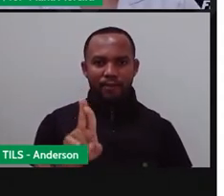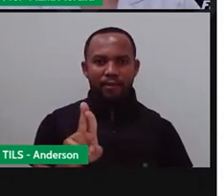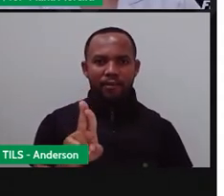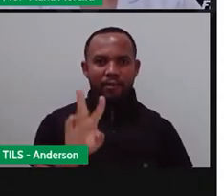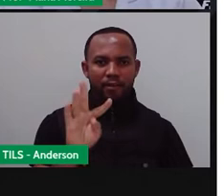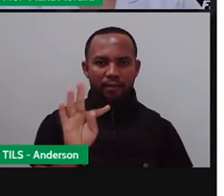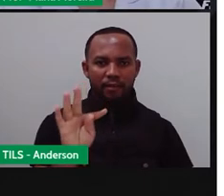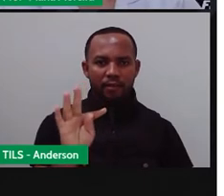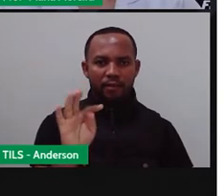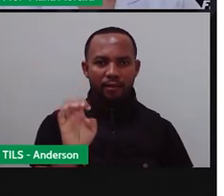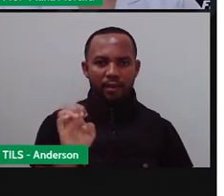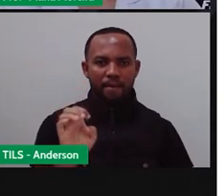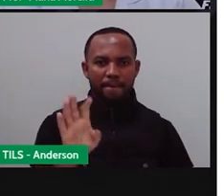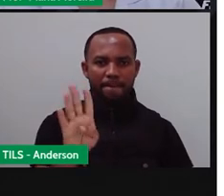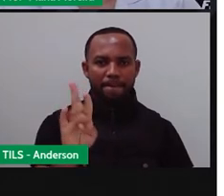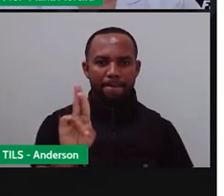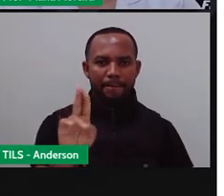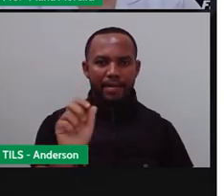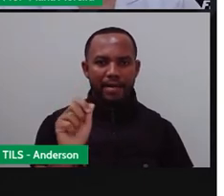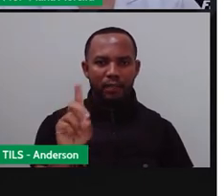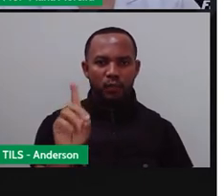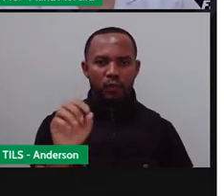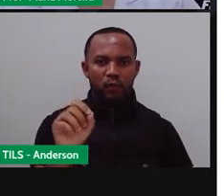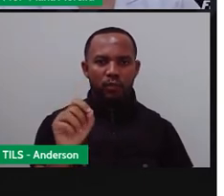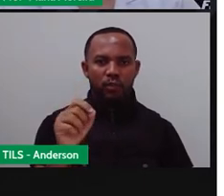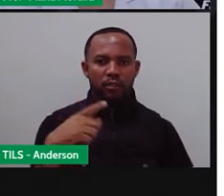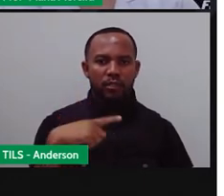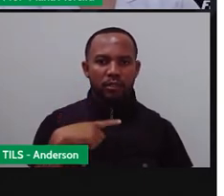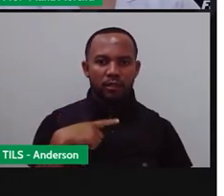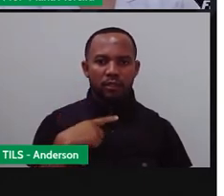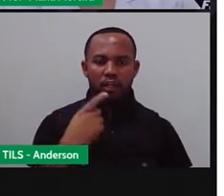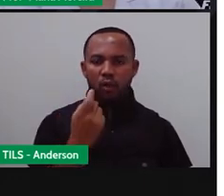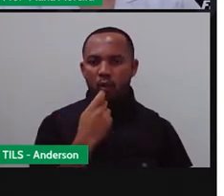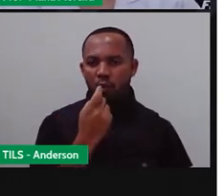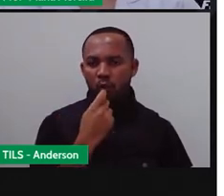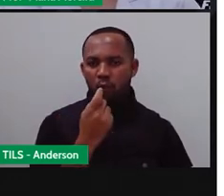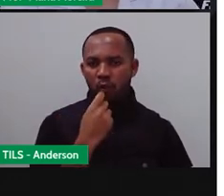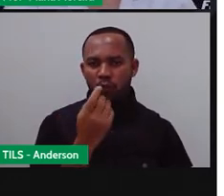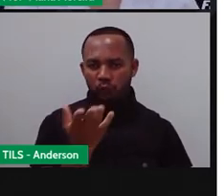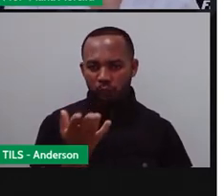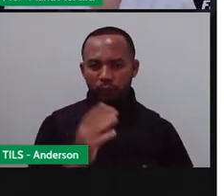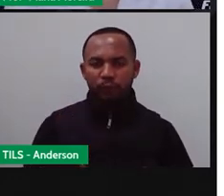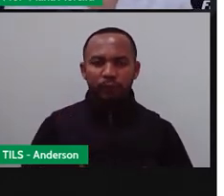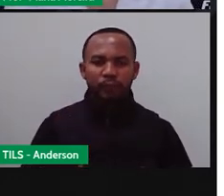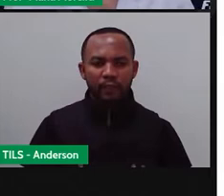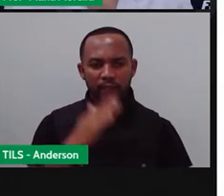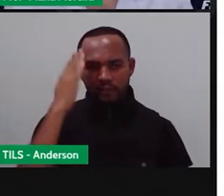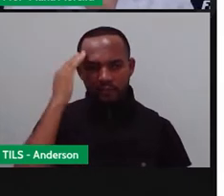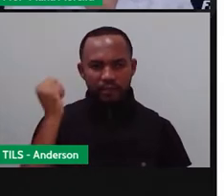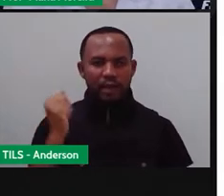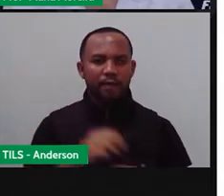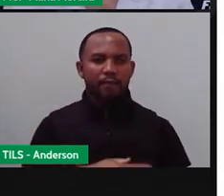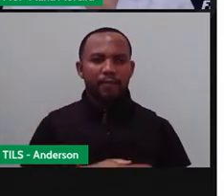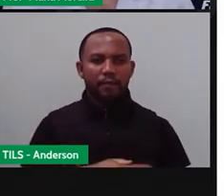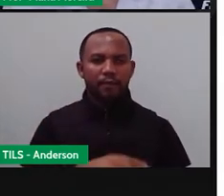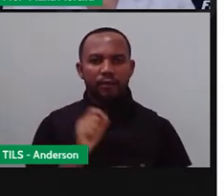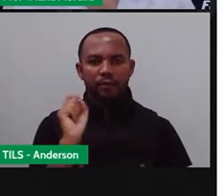tem aqui. Mas a gente tá olhando o que? Os ossinhos desses animais, não é isso? E aí a gente sabe que são o que? Animais